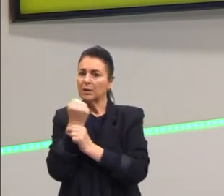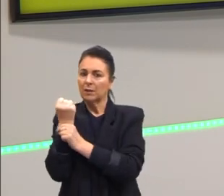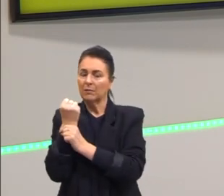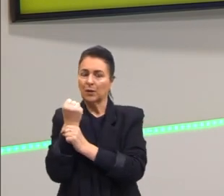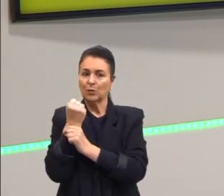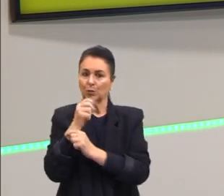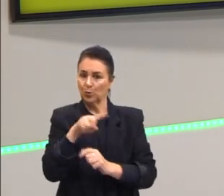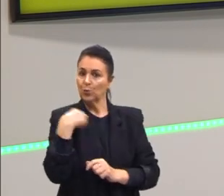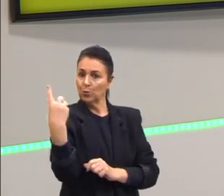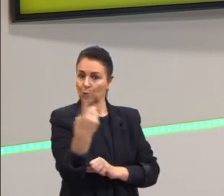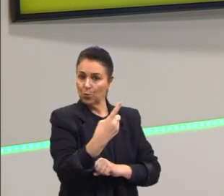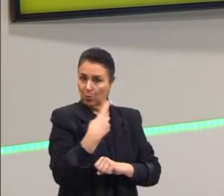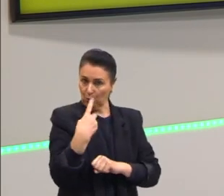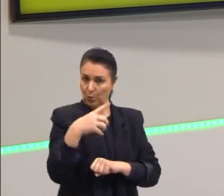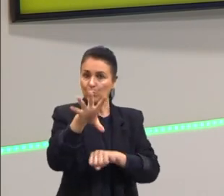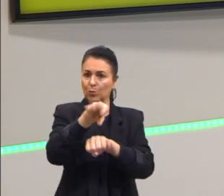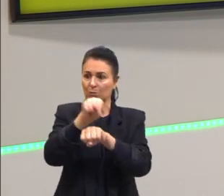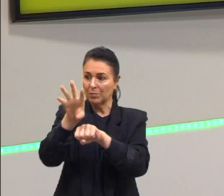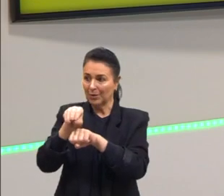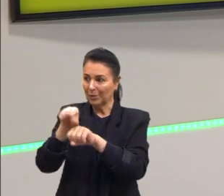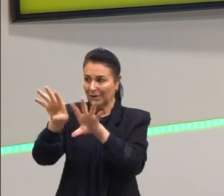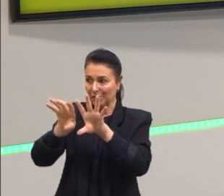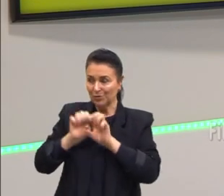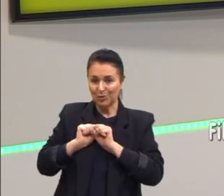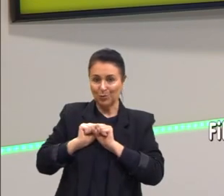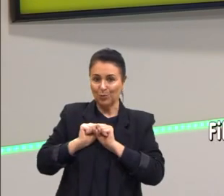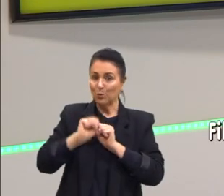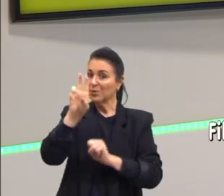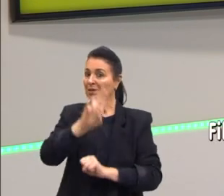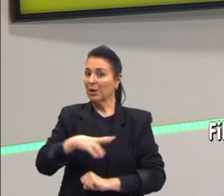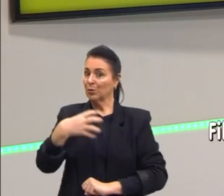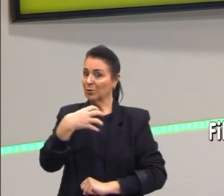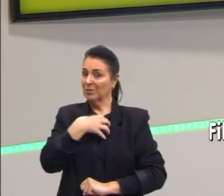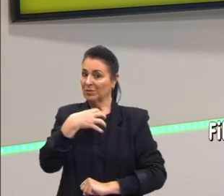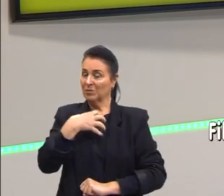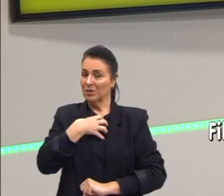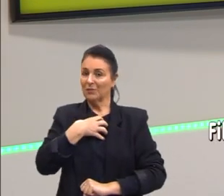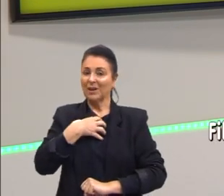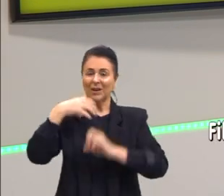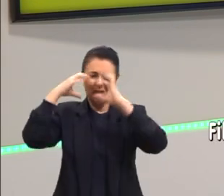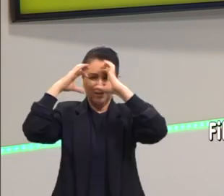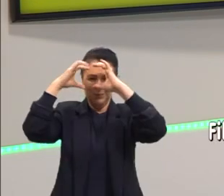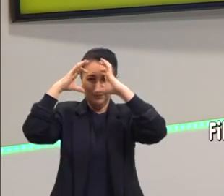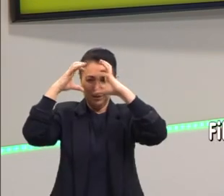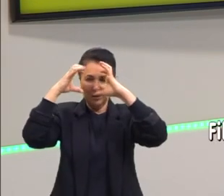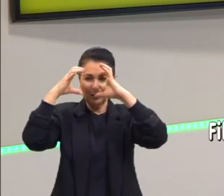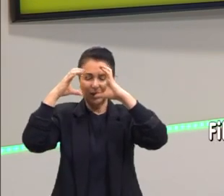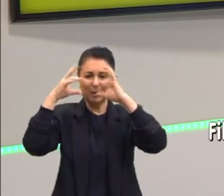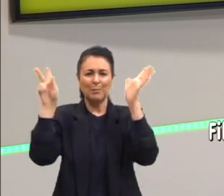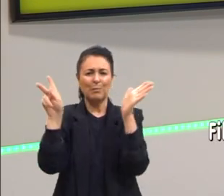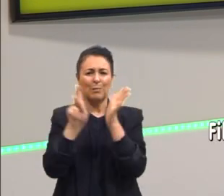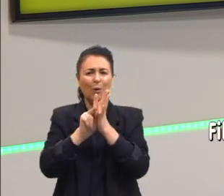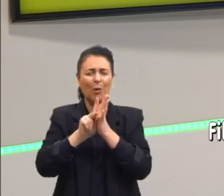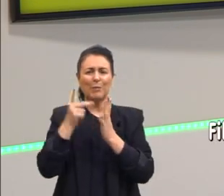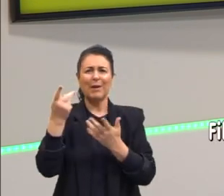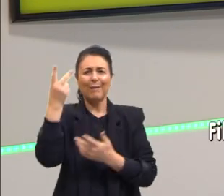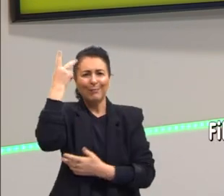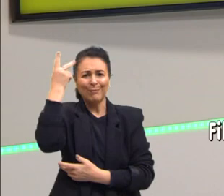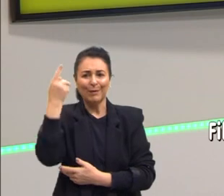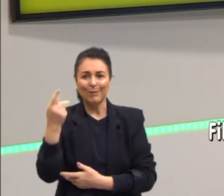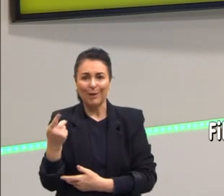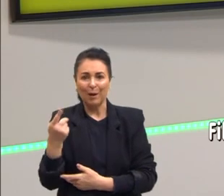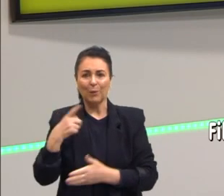pela experiência, pelos sentidos, e a nossa mente, de forma inata, tem categorias, e aí ela categoriza e ela